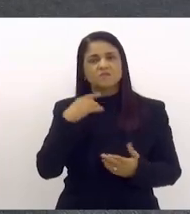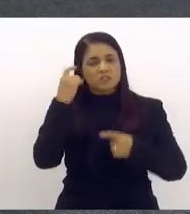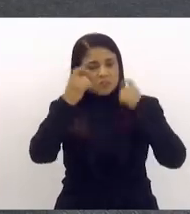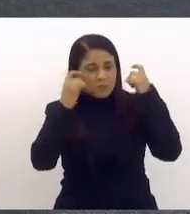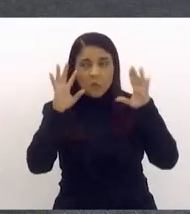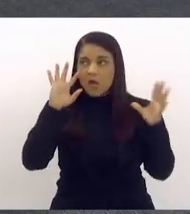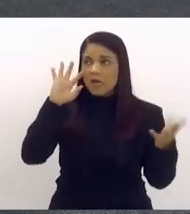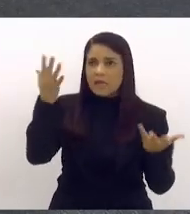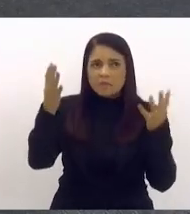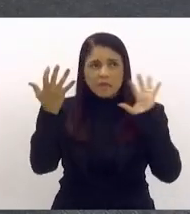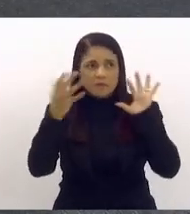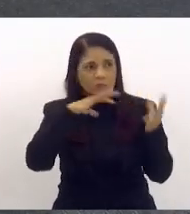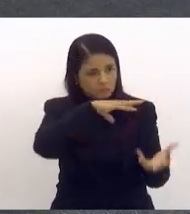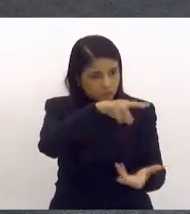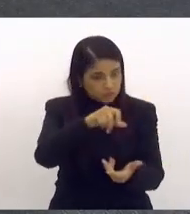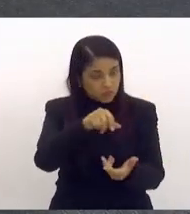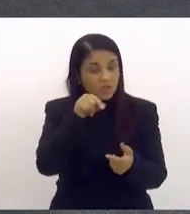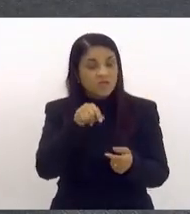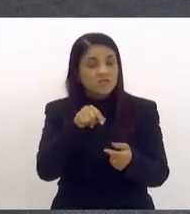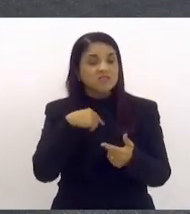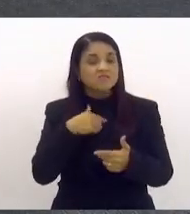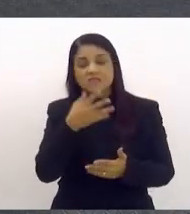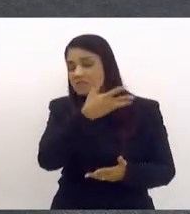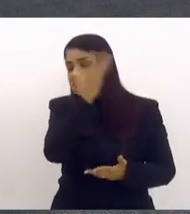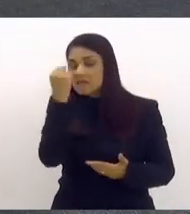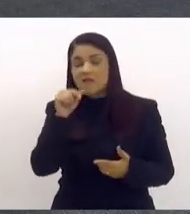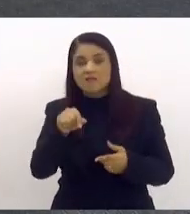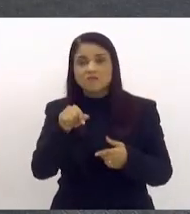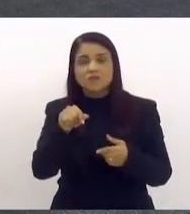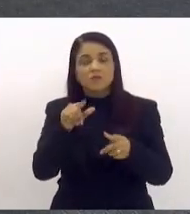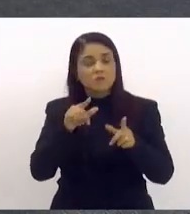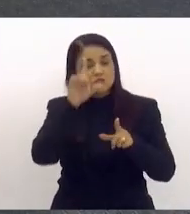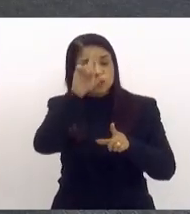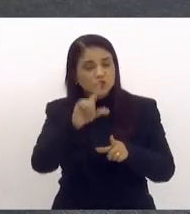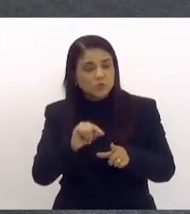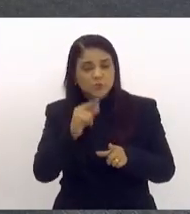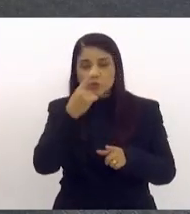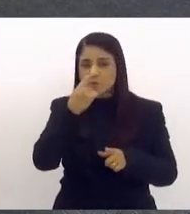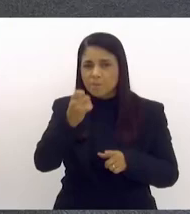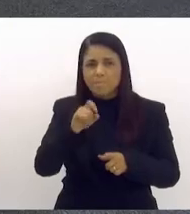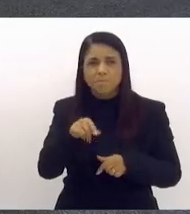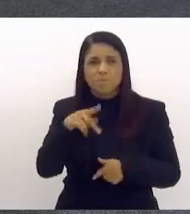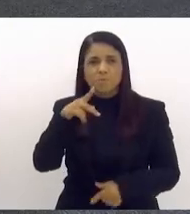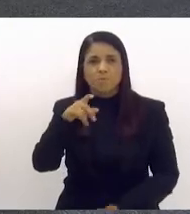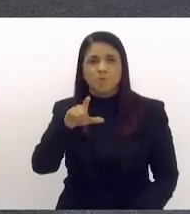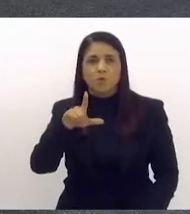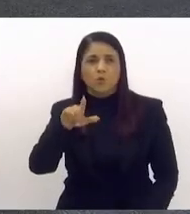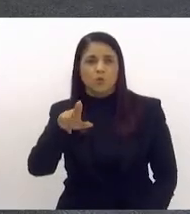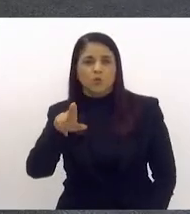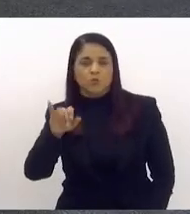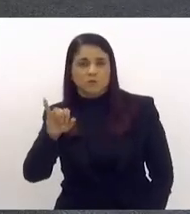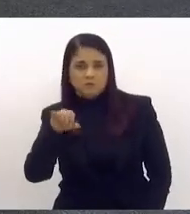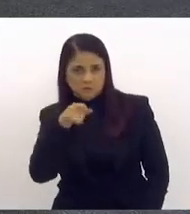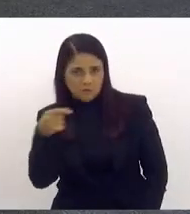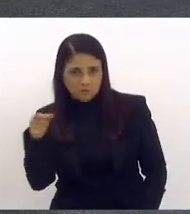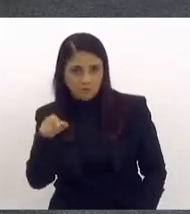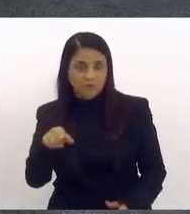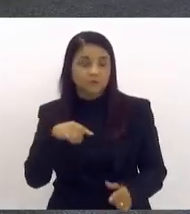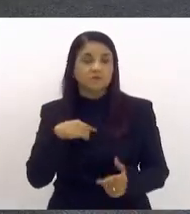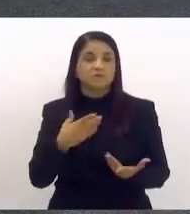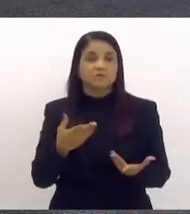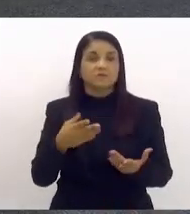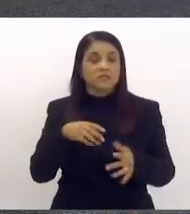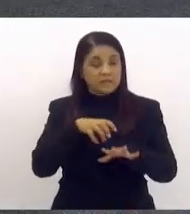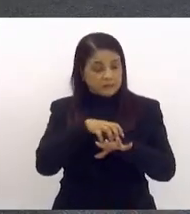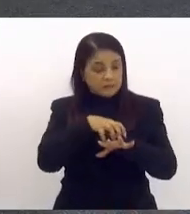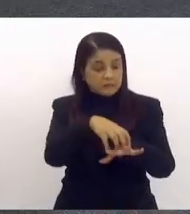que podem reduzir as emissões, como, por exemplo, deputada Dani, as emissões dos